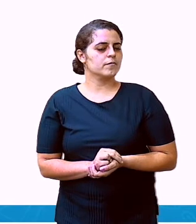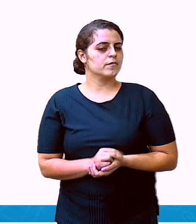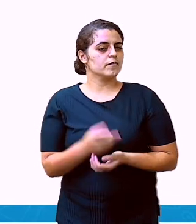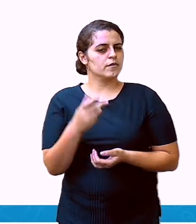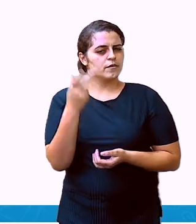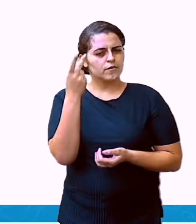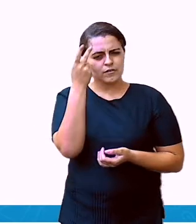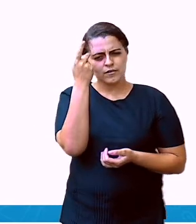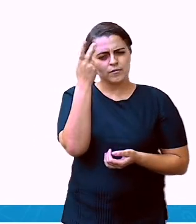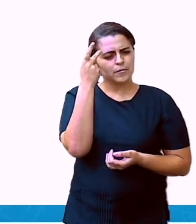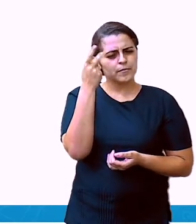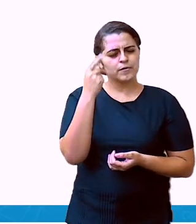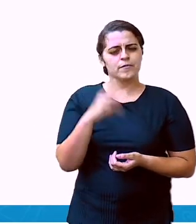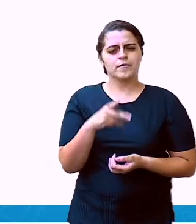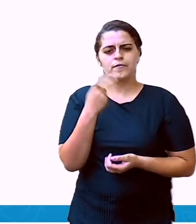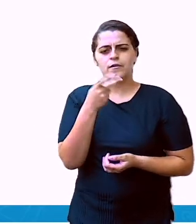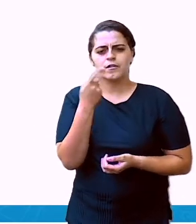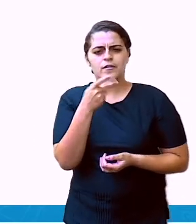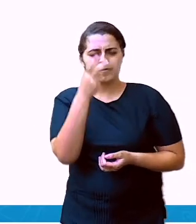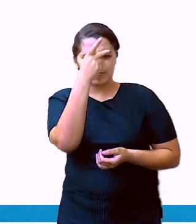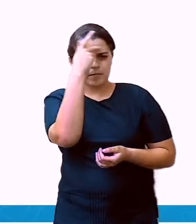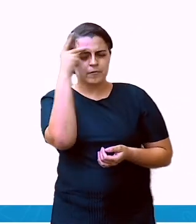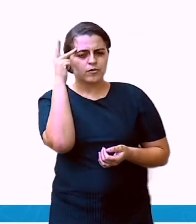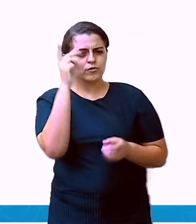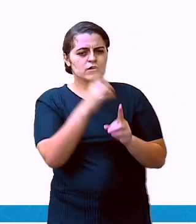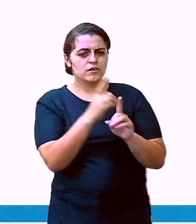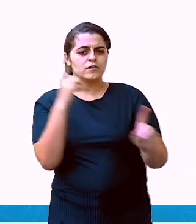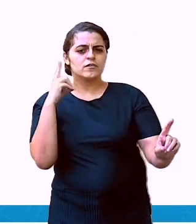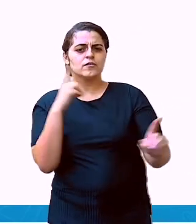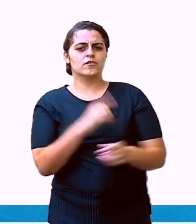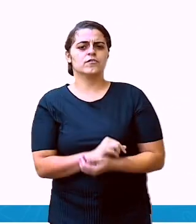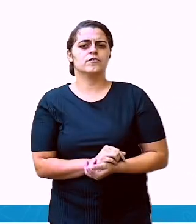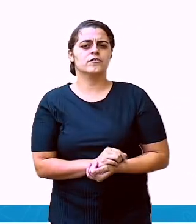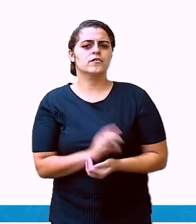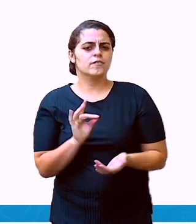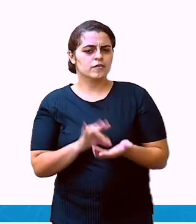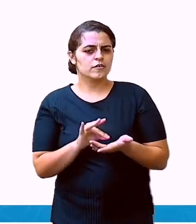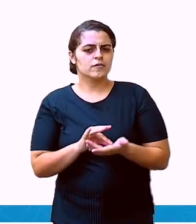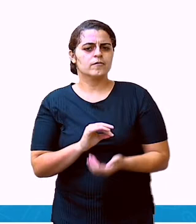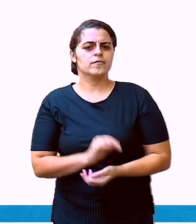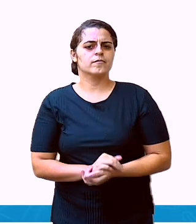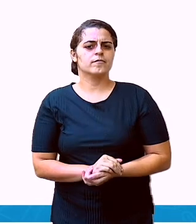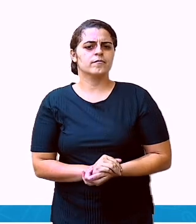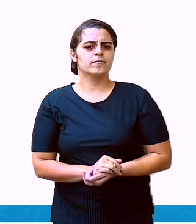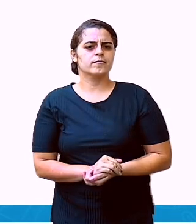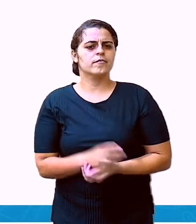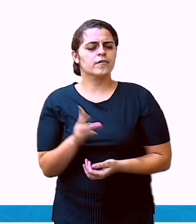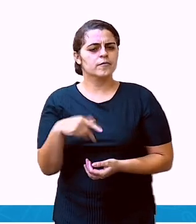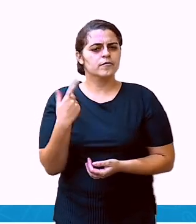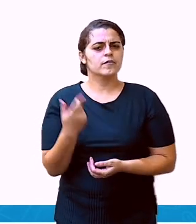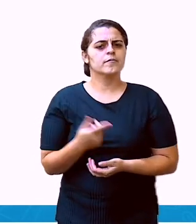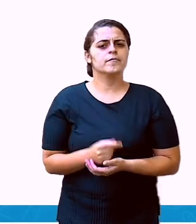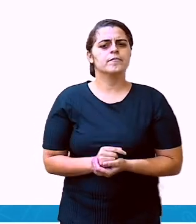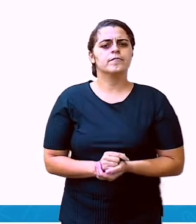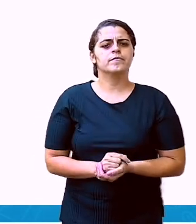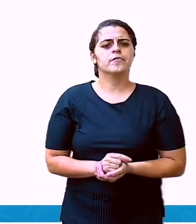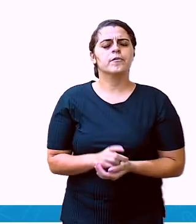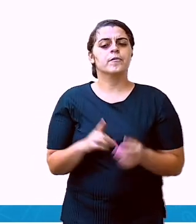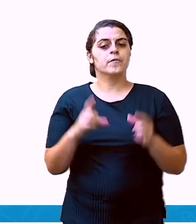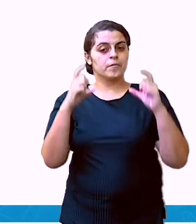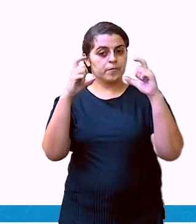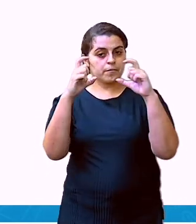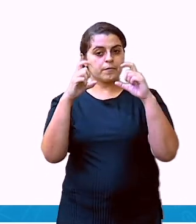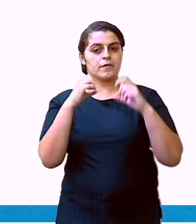Normalmente, é para falar com alguém que não está perto de você. Não é mesmo? Vamos ver aqui. Um